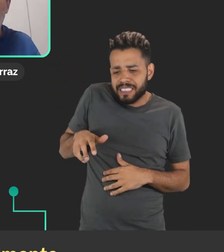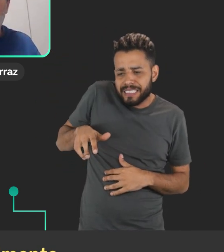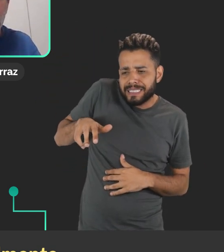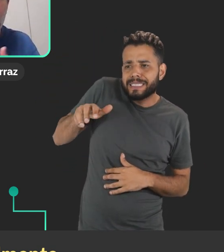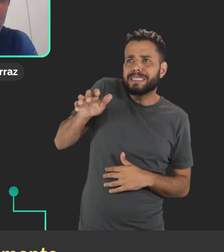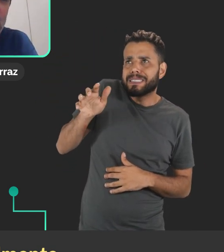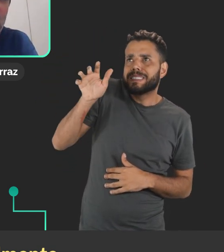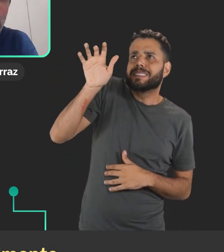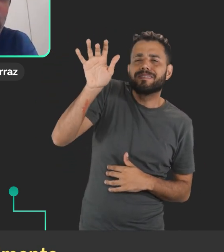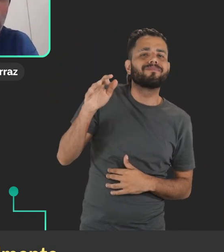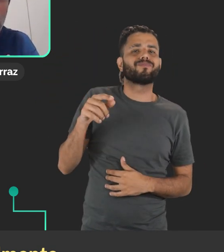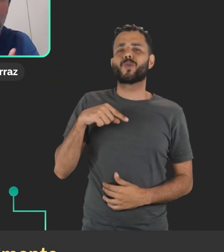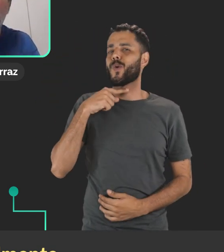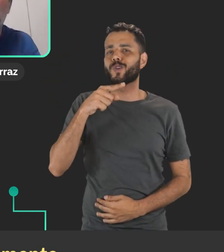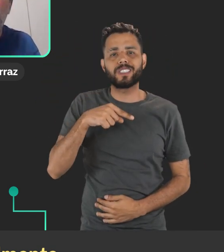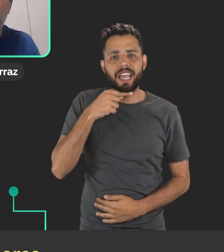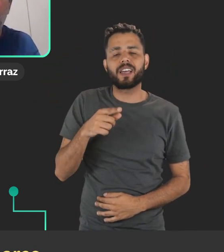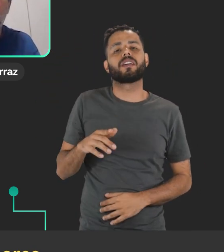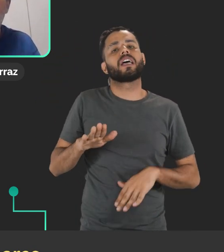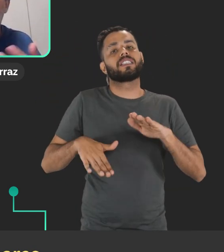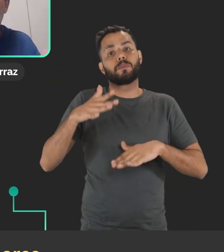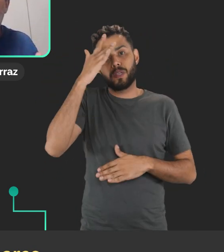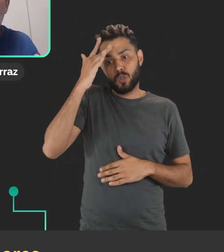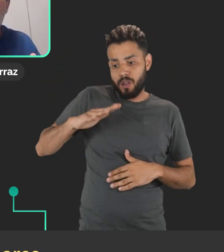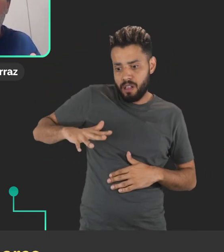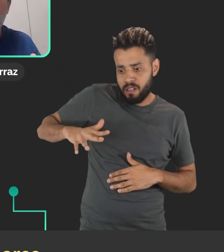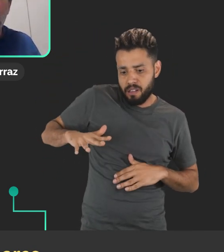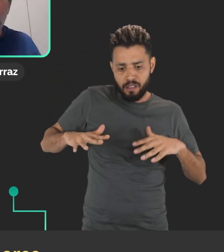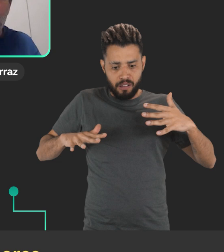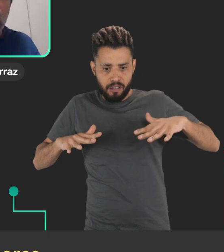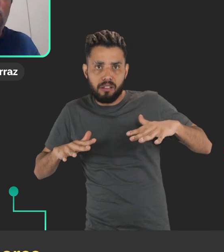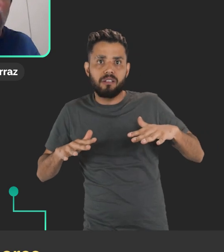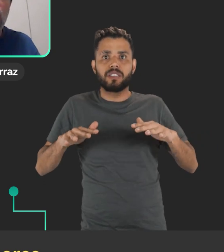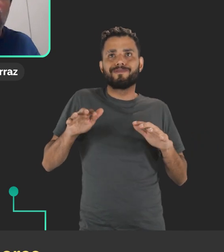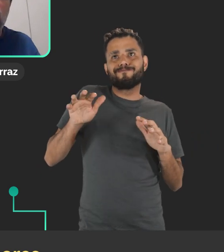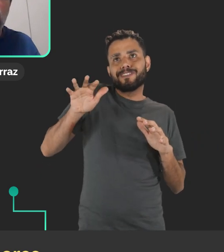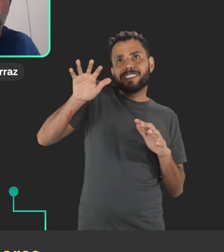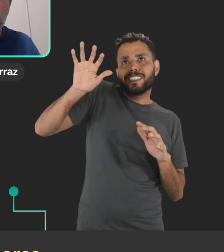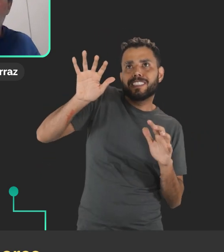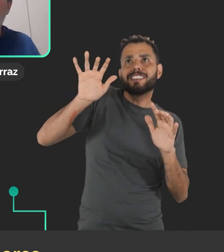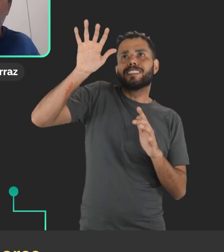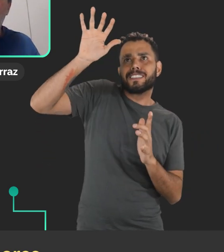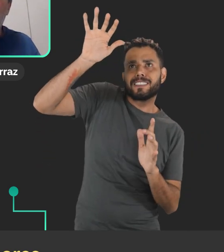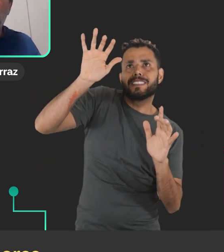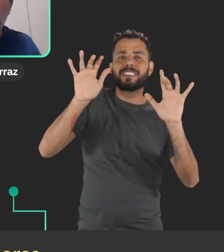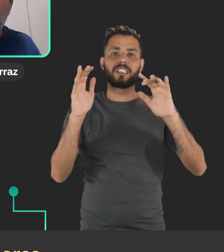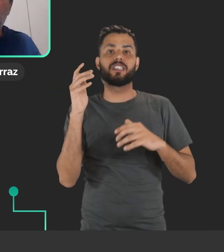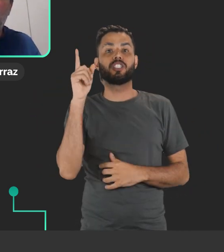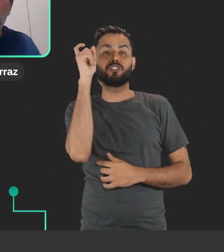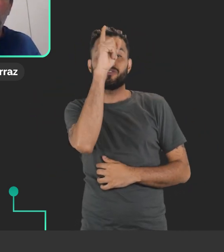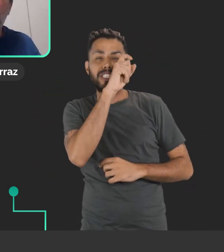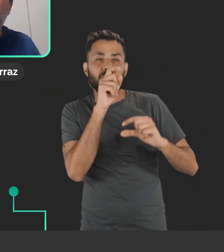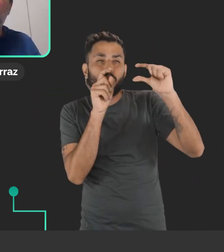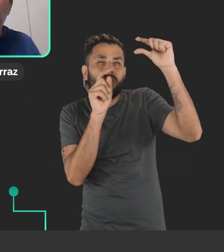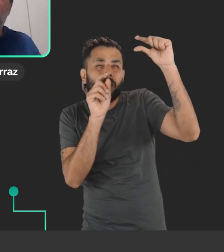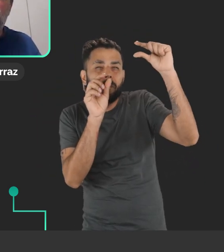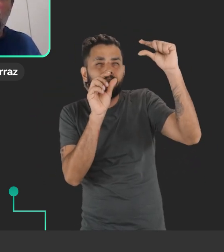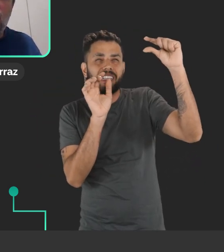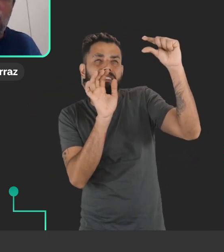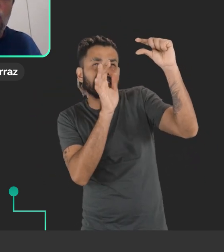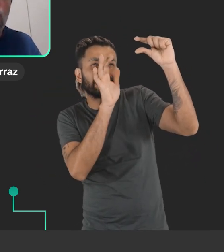pessoas com fraquezas nas mãos, tremores, né? Então, uma pessoa que pode ter tremores nas mãos, talvez ela tenha dificuldade para poder